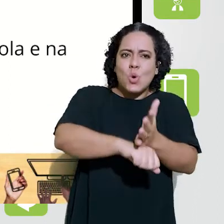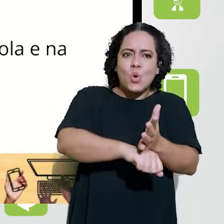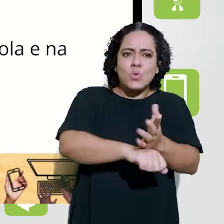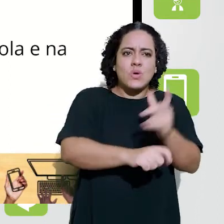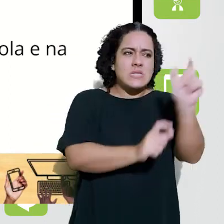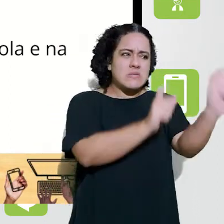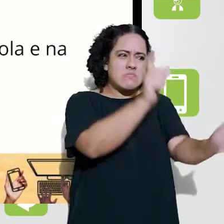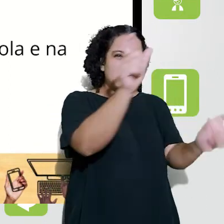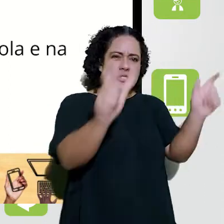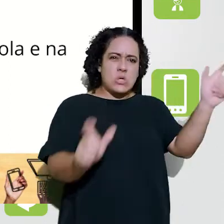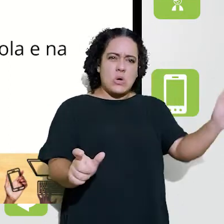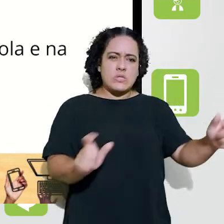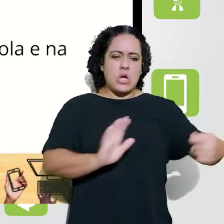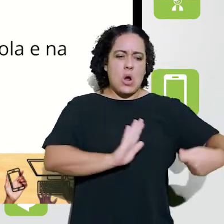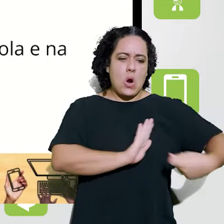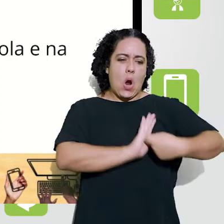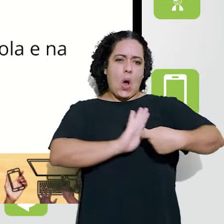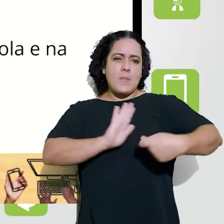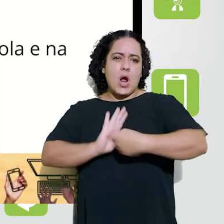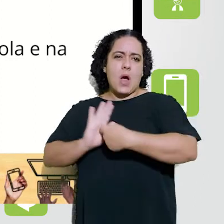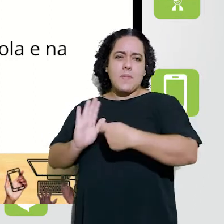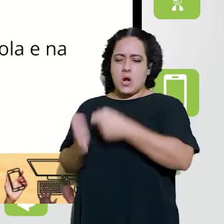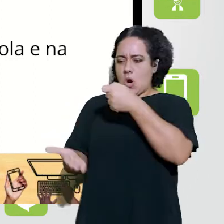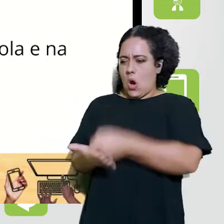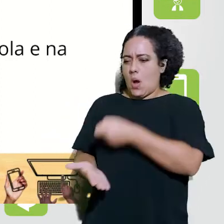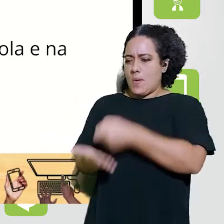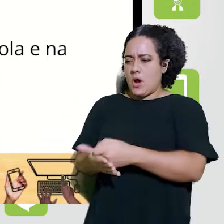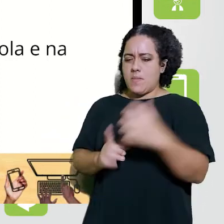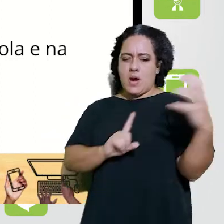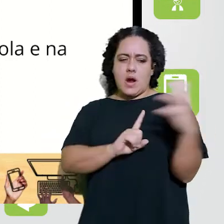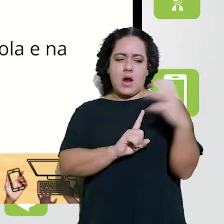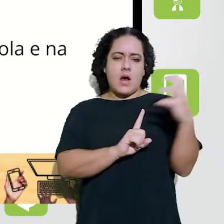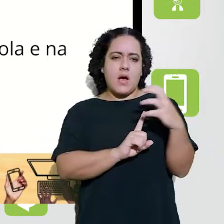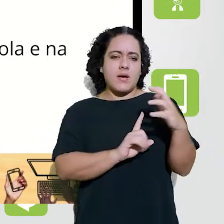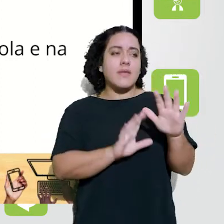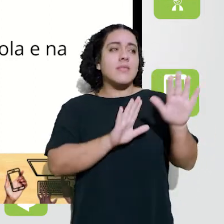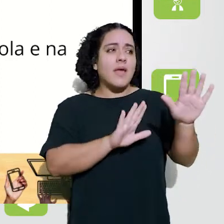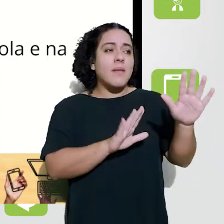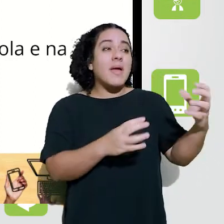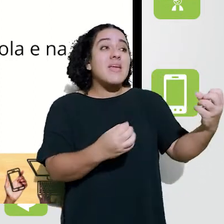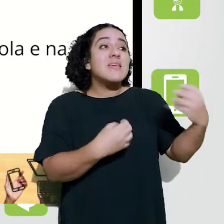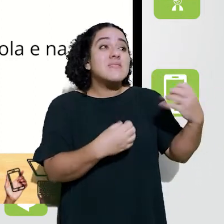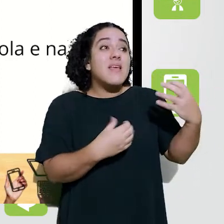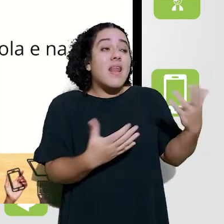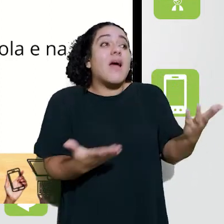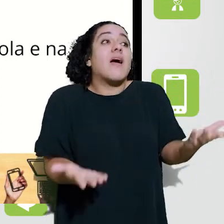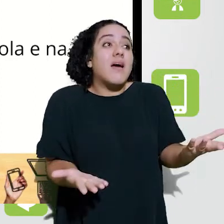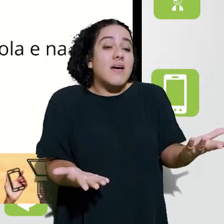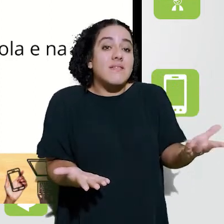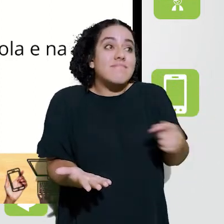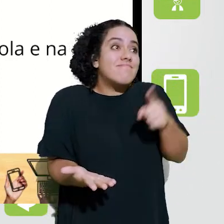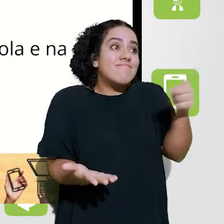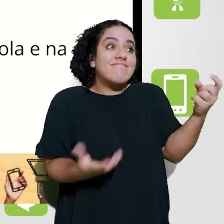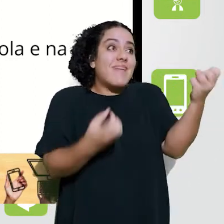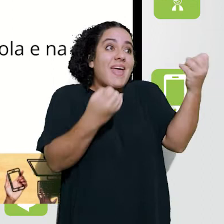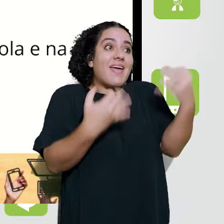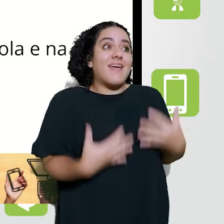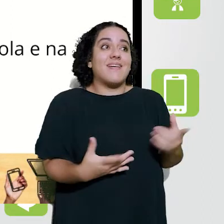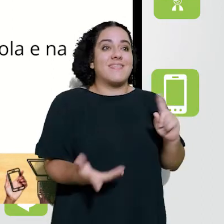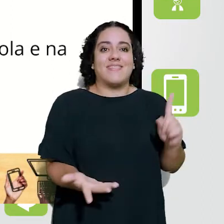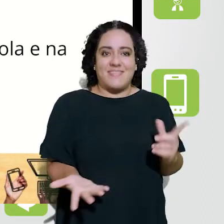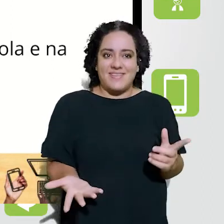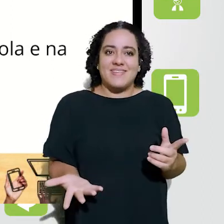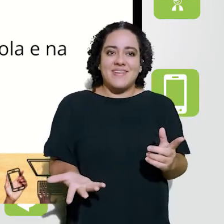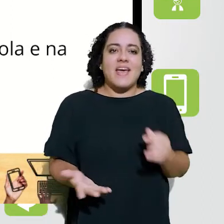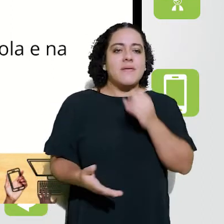Então, a todo instante, a gente é cobrado por algo que nem sempre a gente é ensinado a